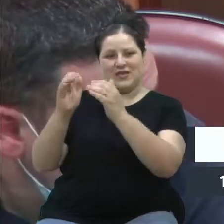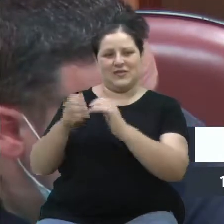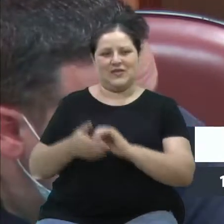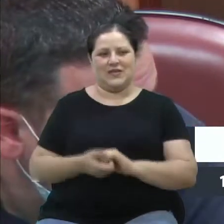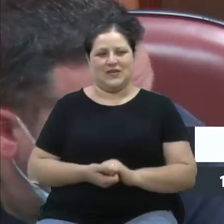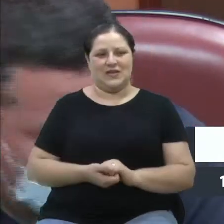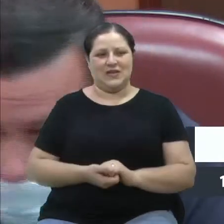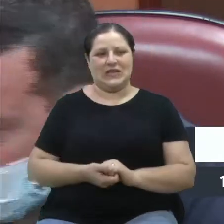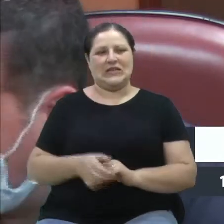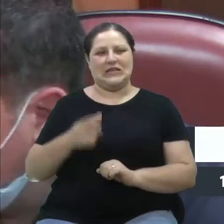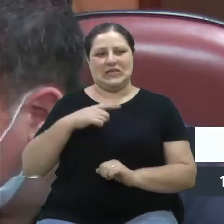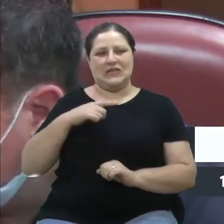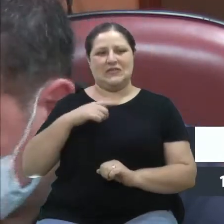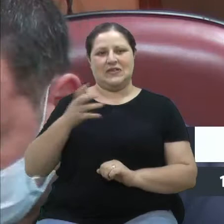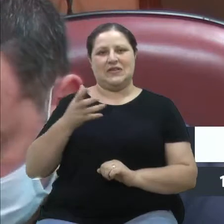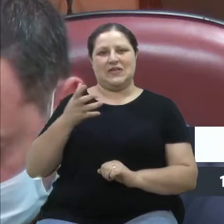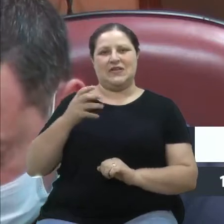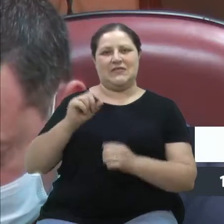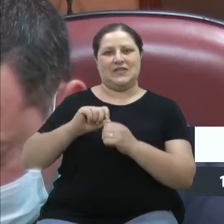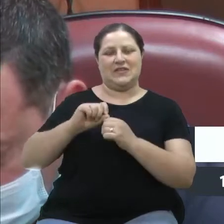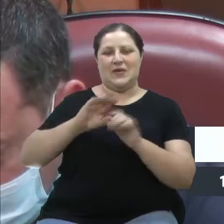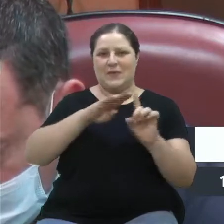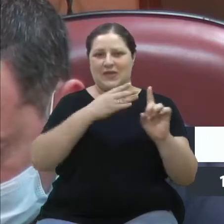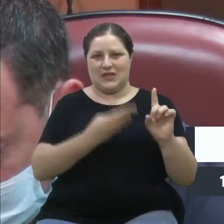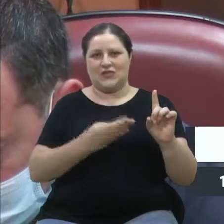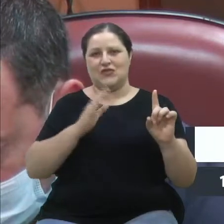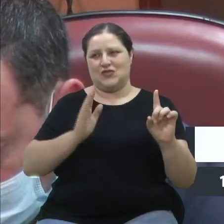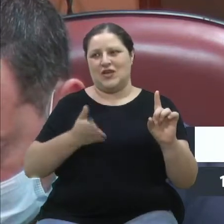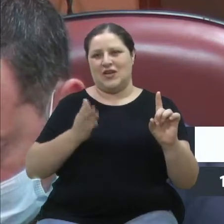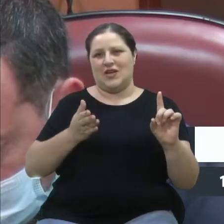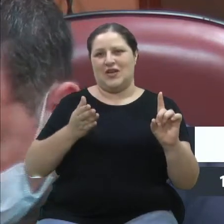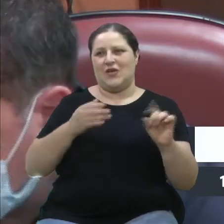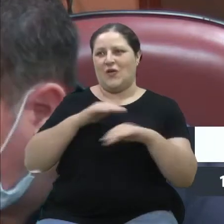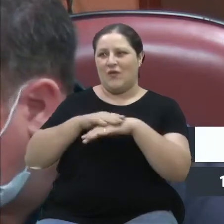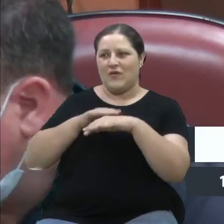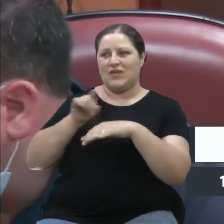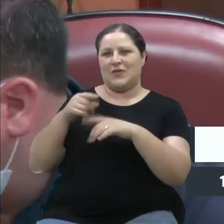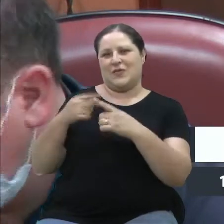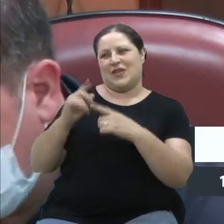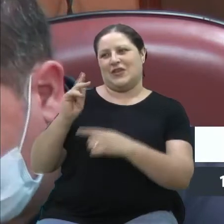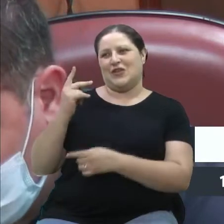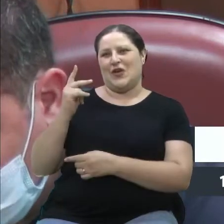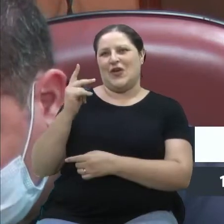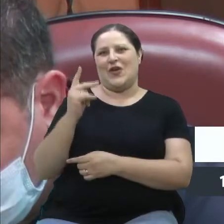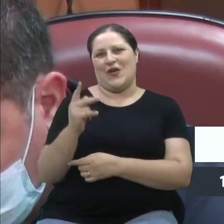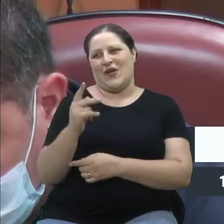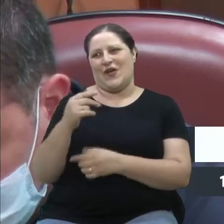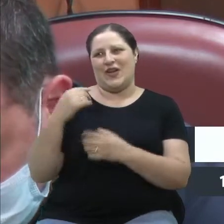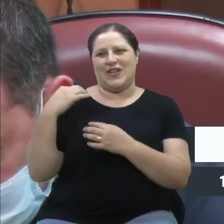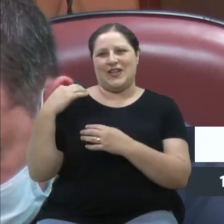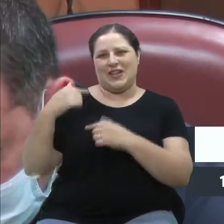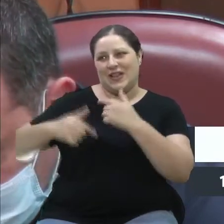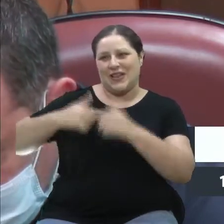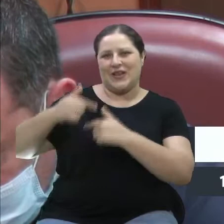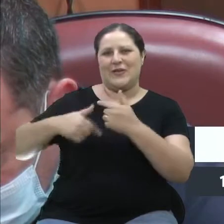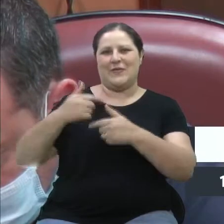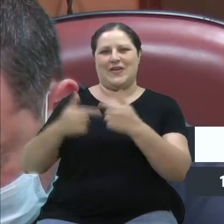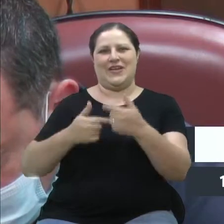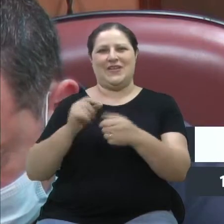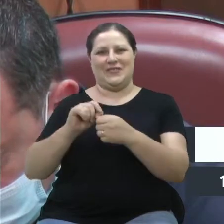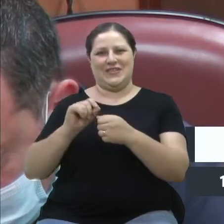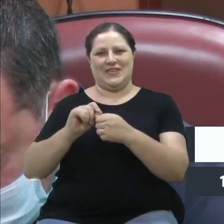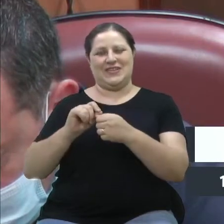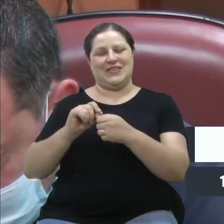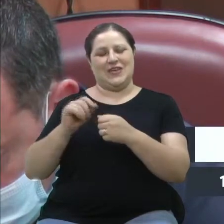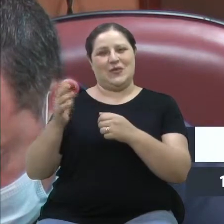Tínhamos a intenção de fazer um voto, falei com a senhora, sabendo do seu histórico e de todo o trabalho que realizou nesse programa, então